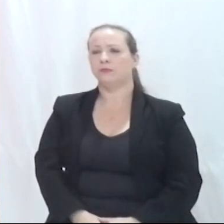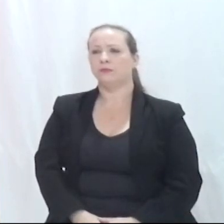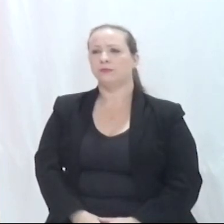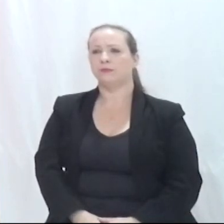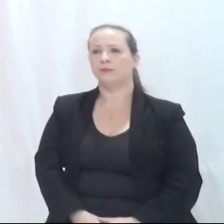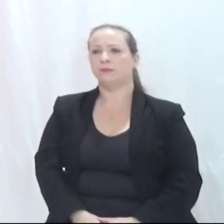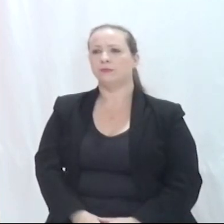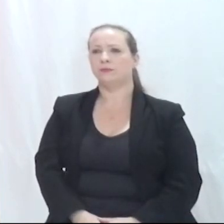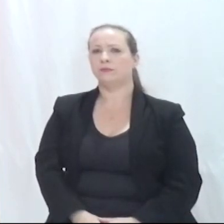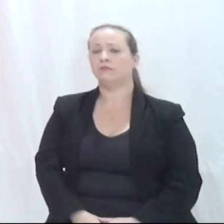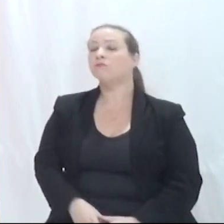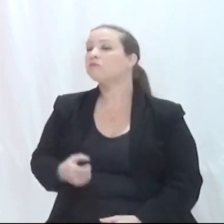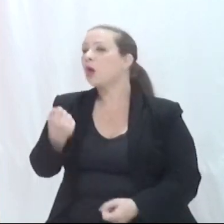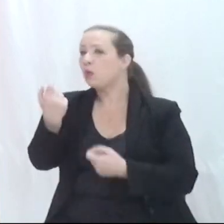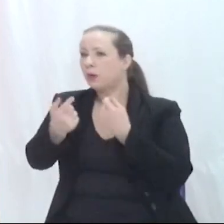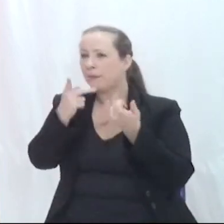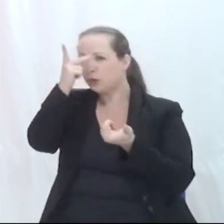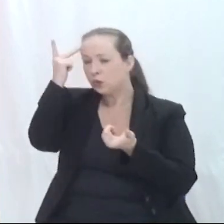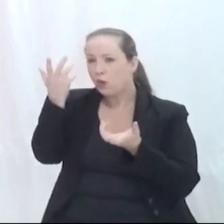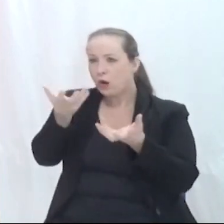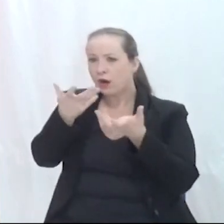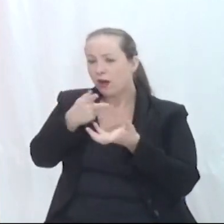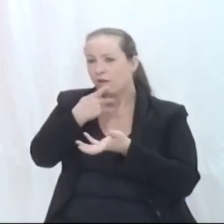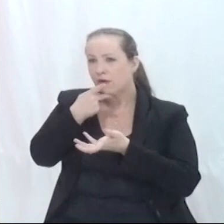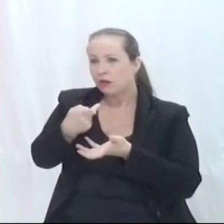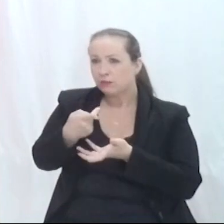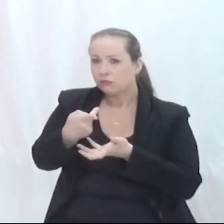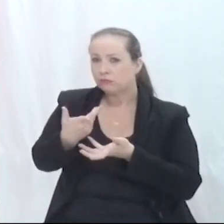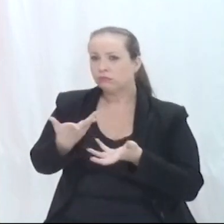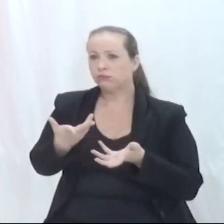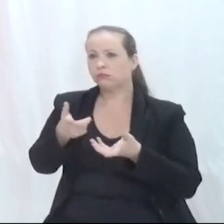Mais alguém gostaria de se manifestar? Não.